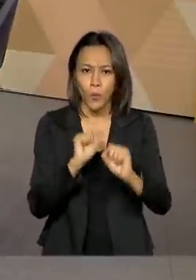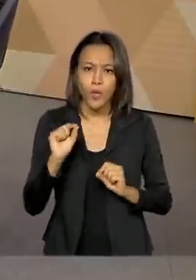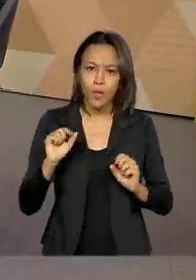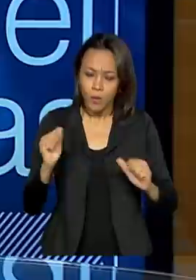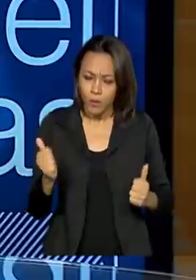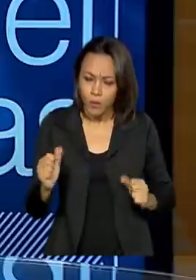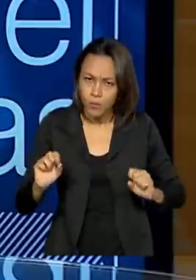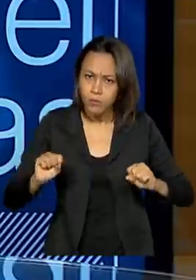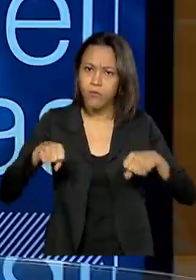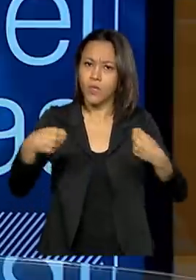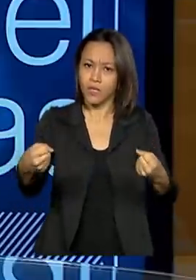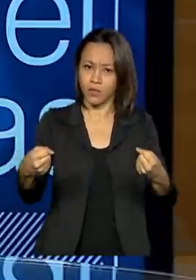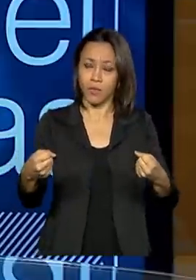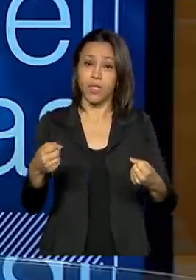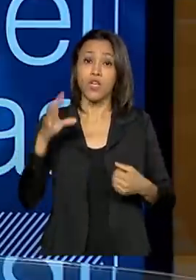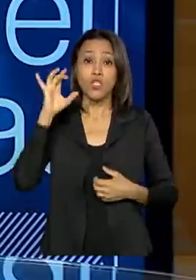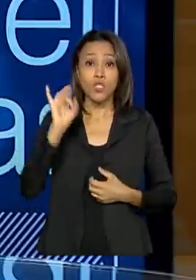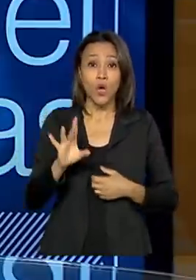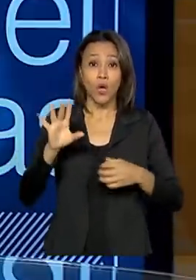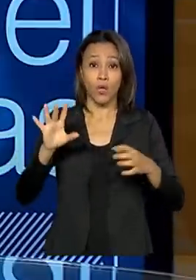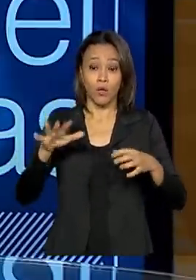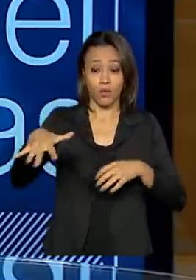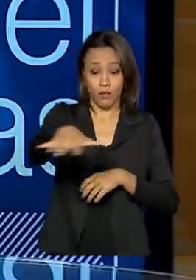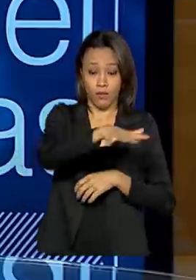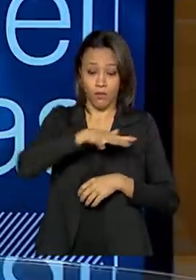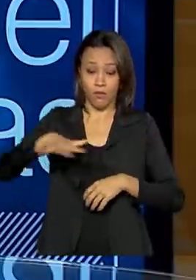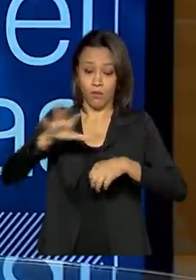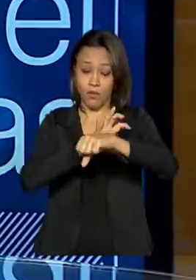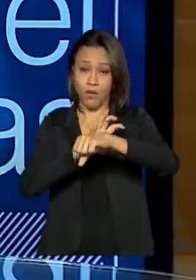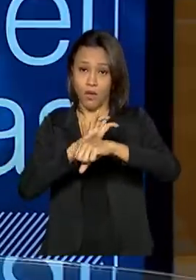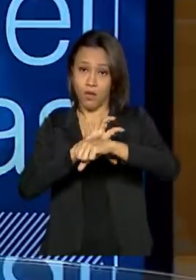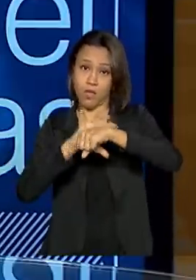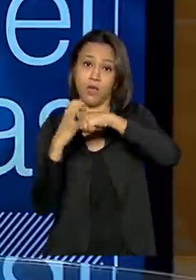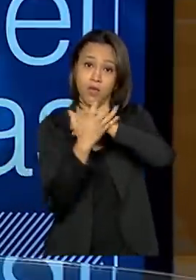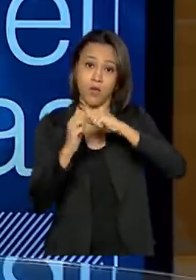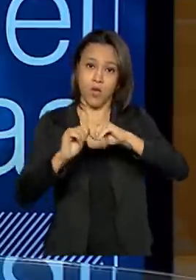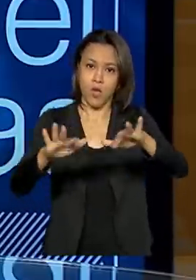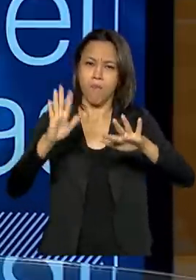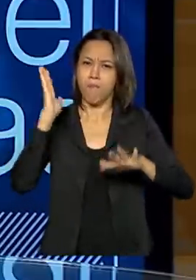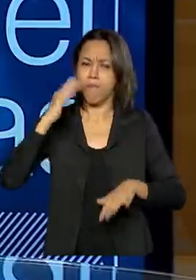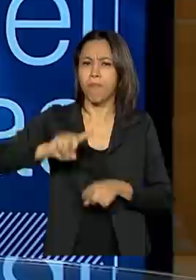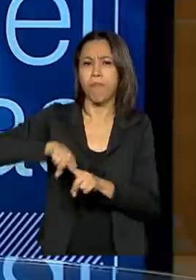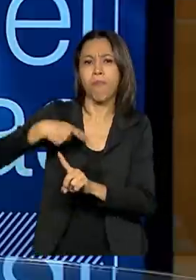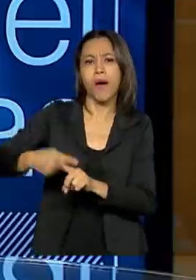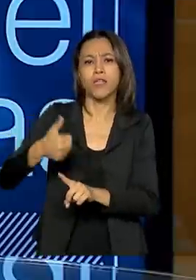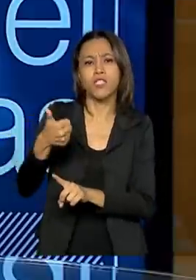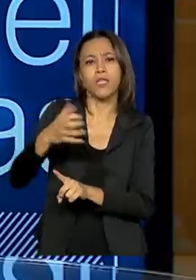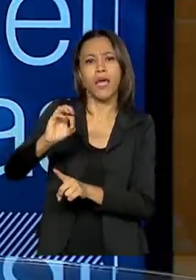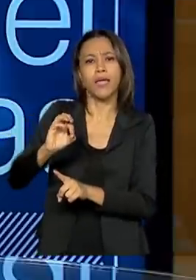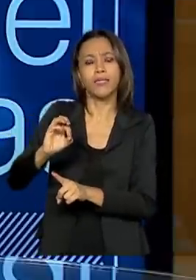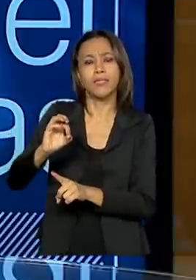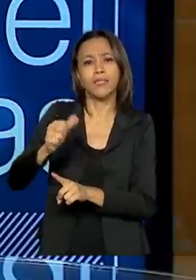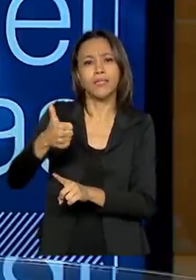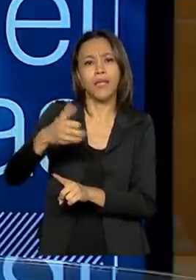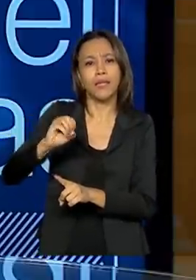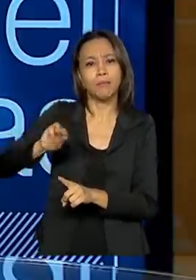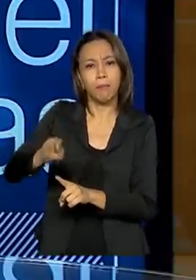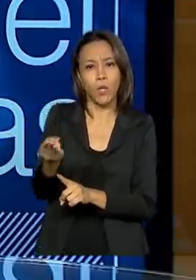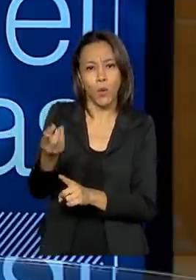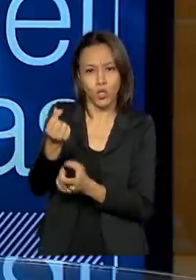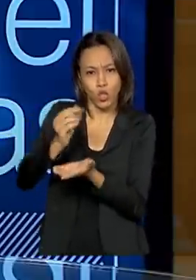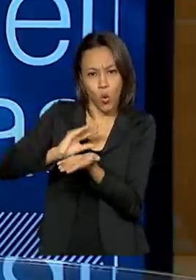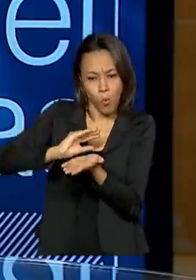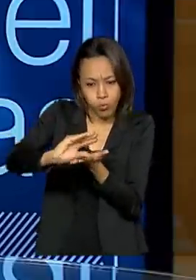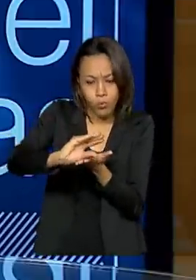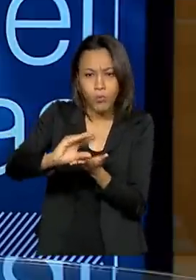-desenvolvimento. Só no ambiente da COVID nós destinamos mais de 10 milhões para as coordenações